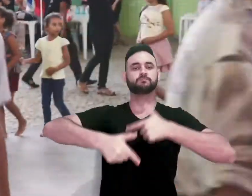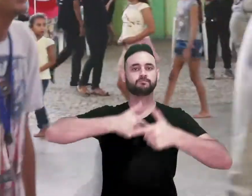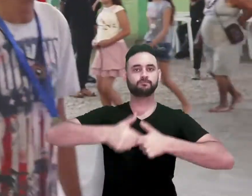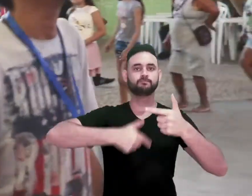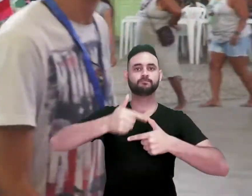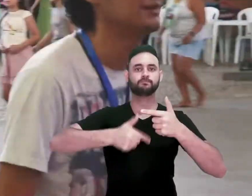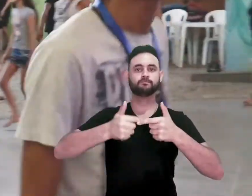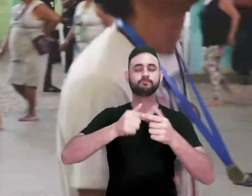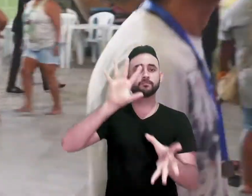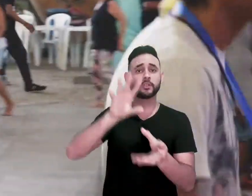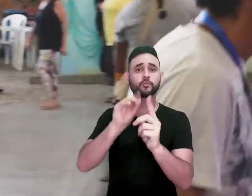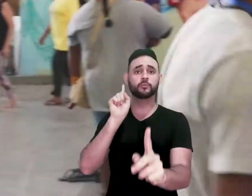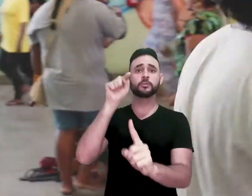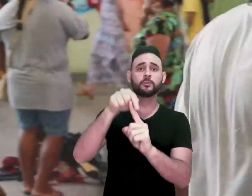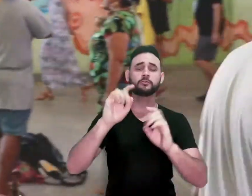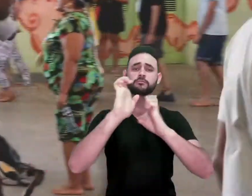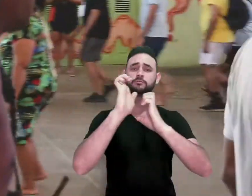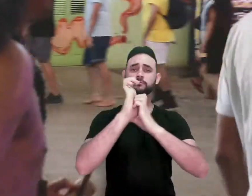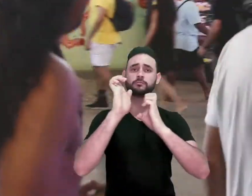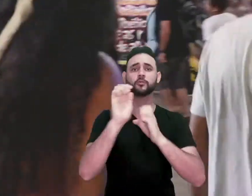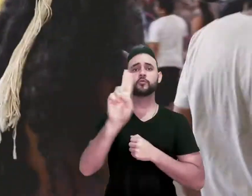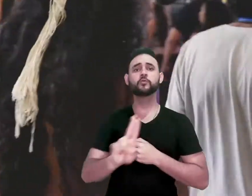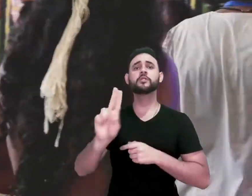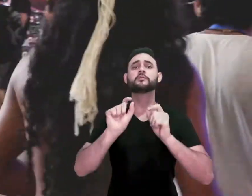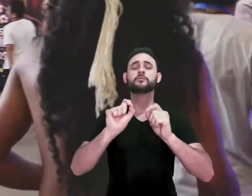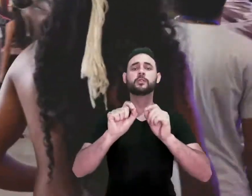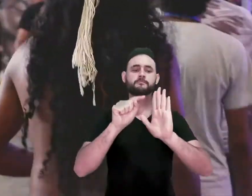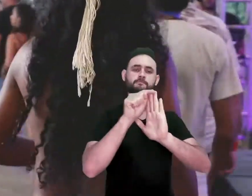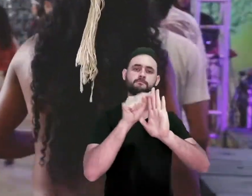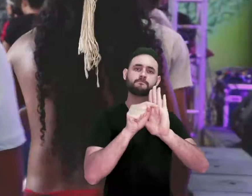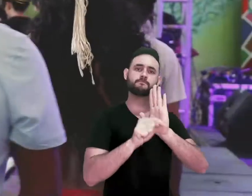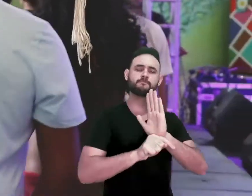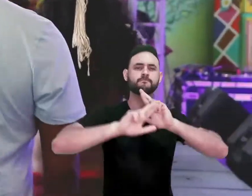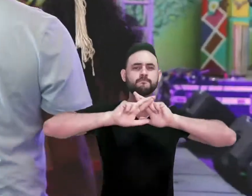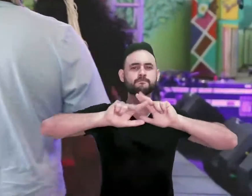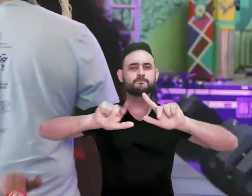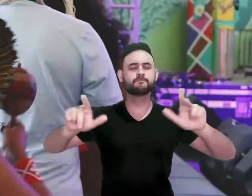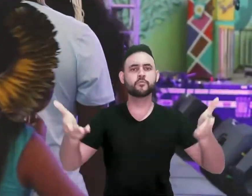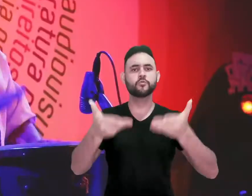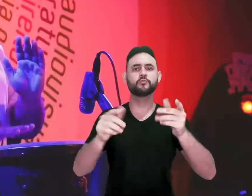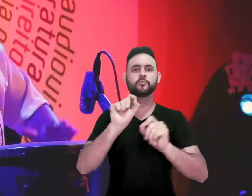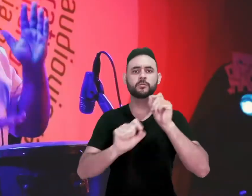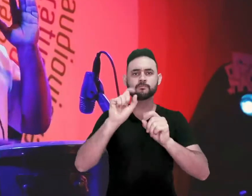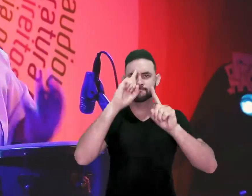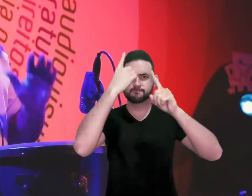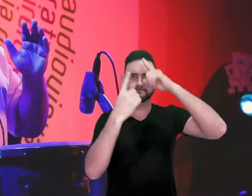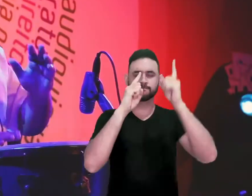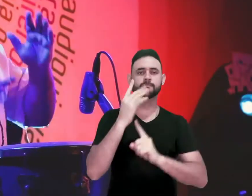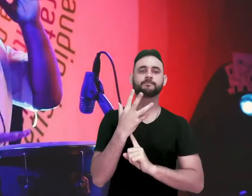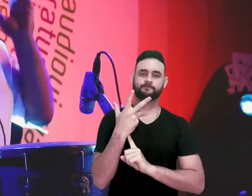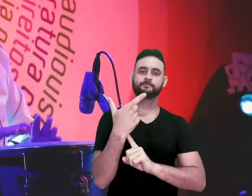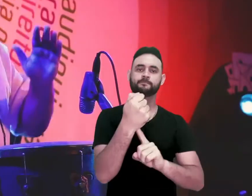portanto, a missão do CCBJ, através de uma diversificada programação que estimula a criação artística e